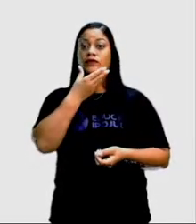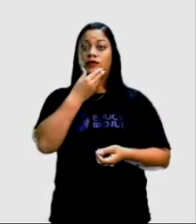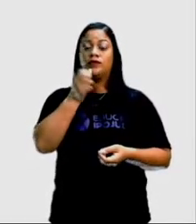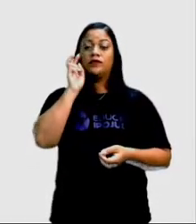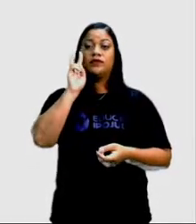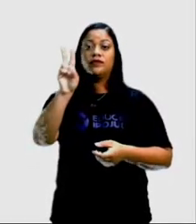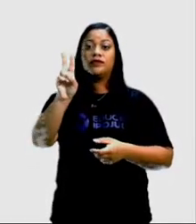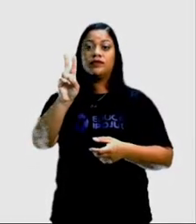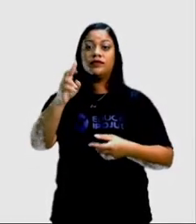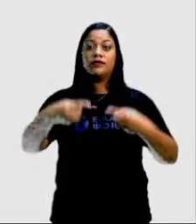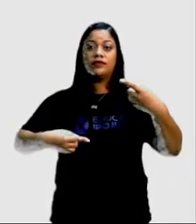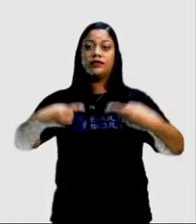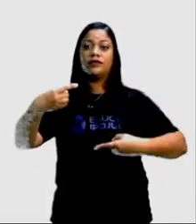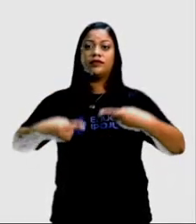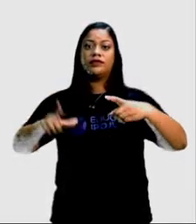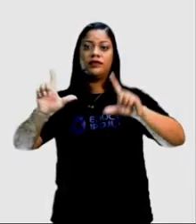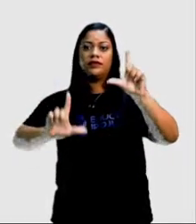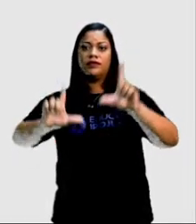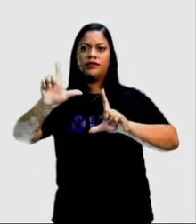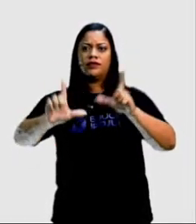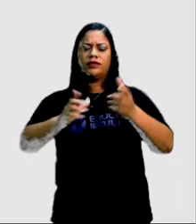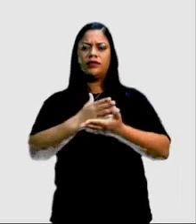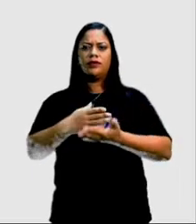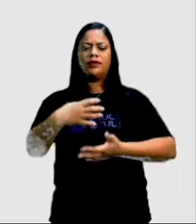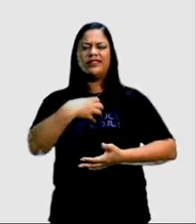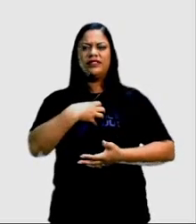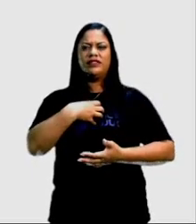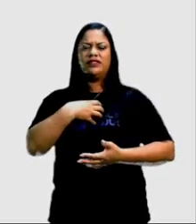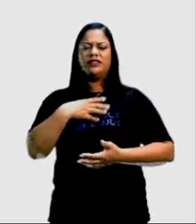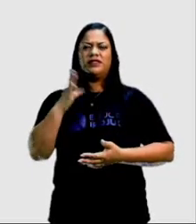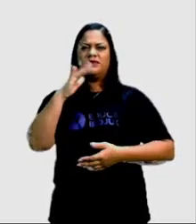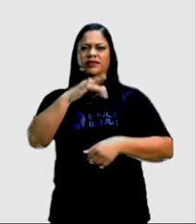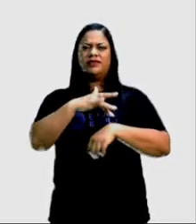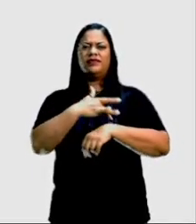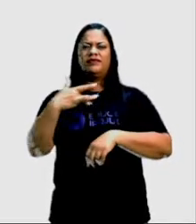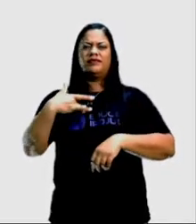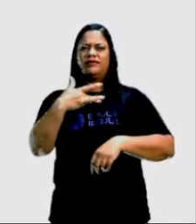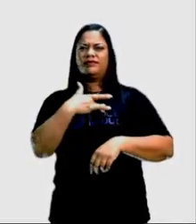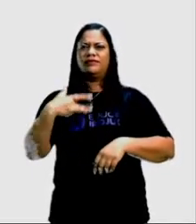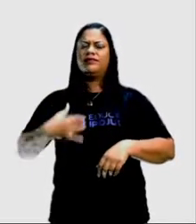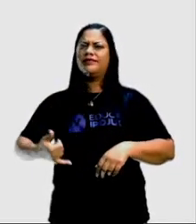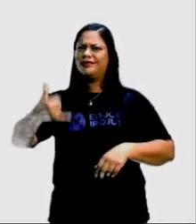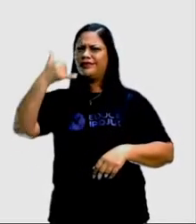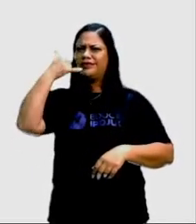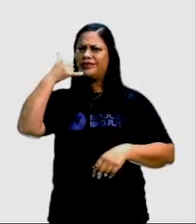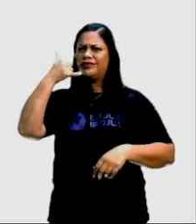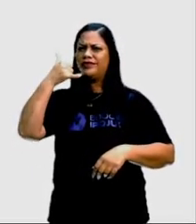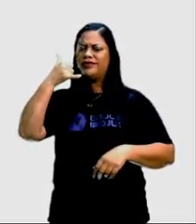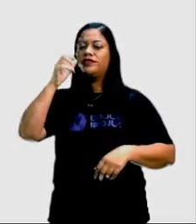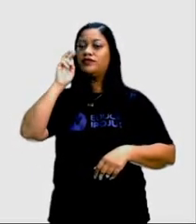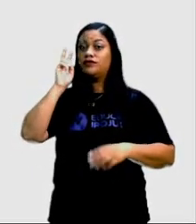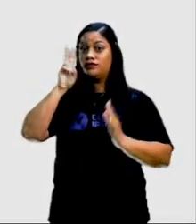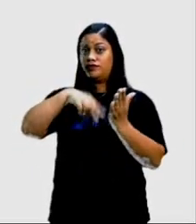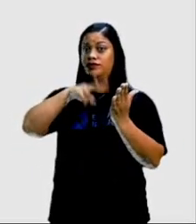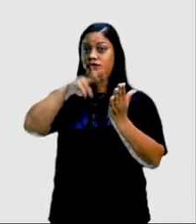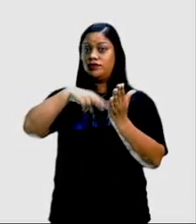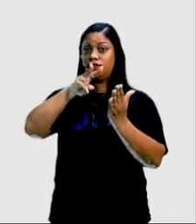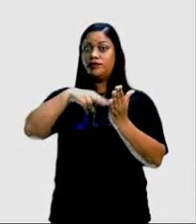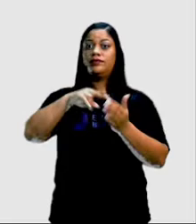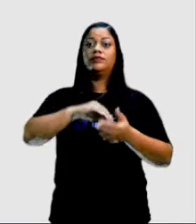estava assistindo a um debate na TV e começa a passar mal. E ela está ao telefone. Vamos ler aqui